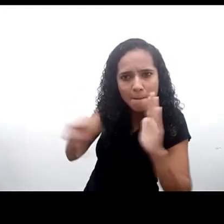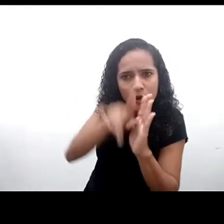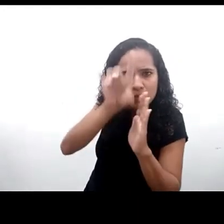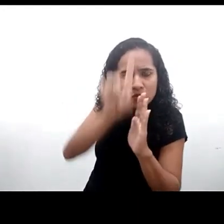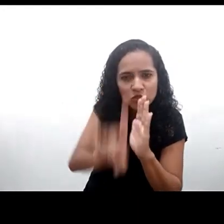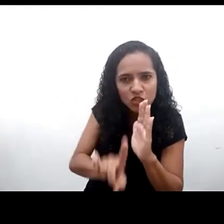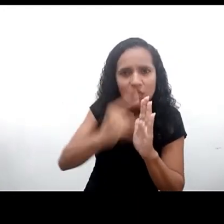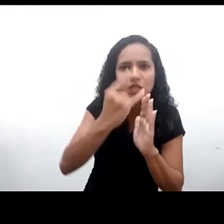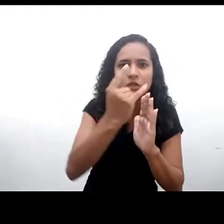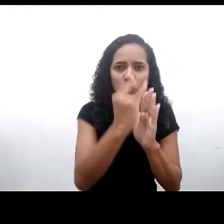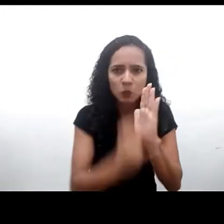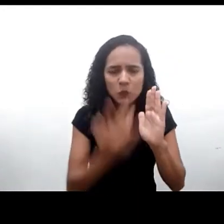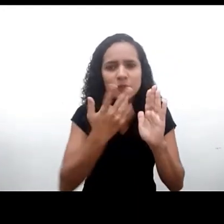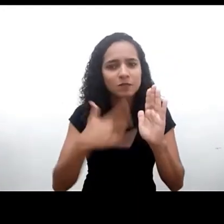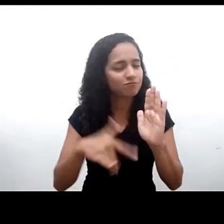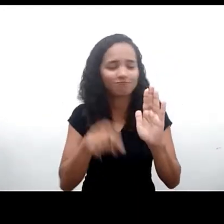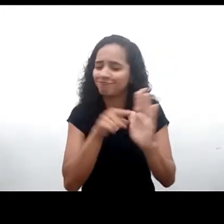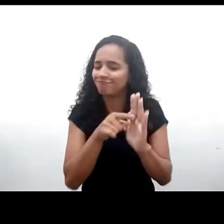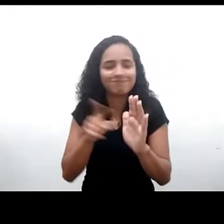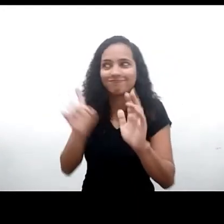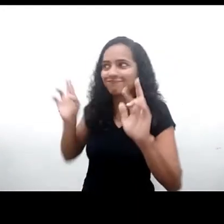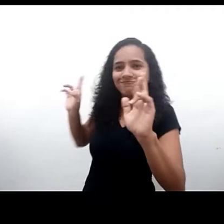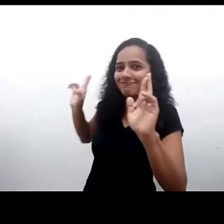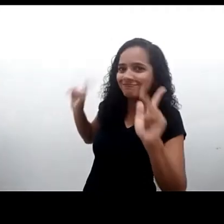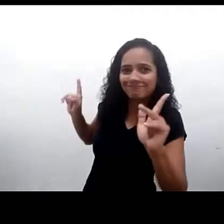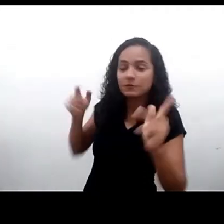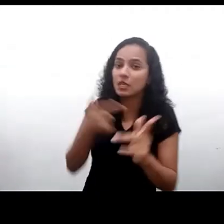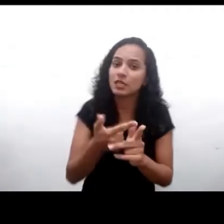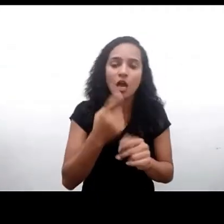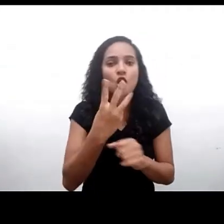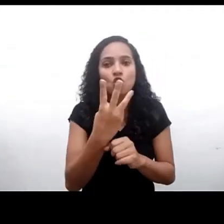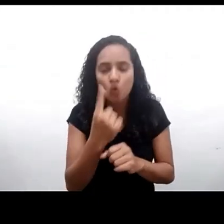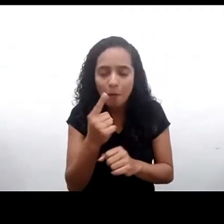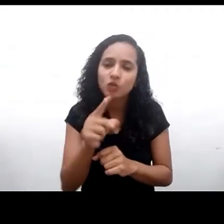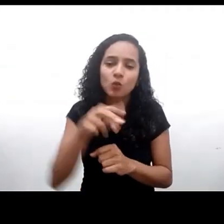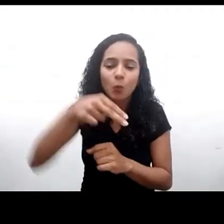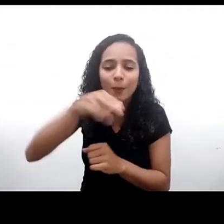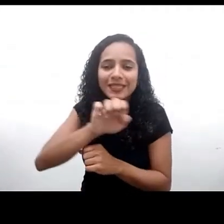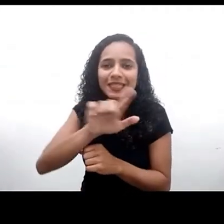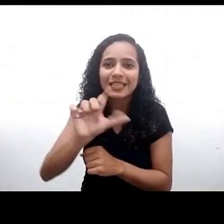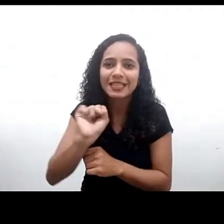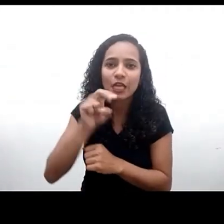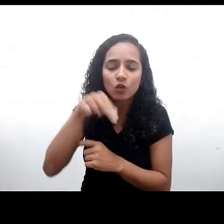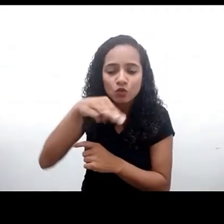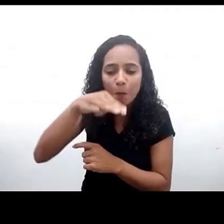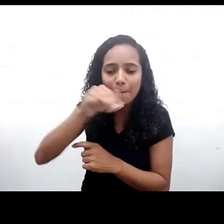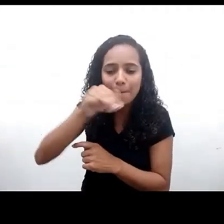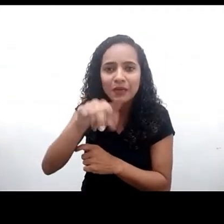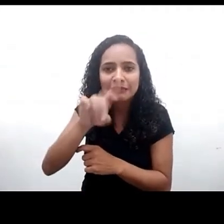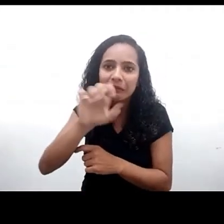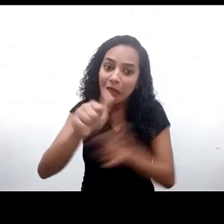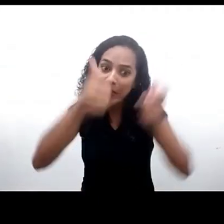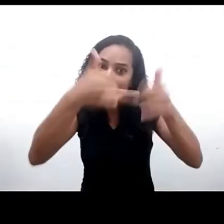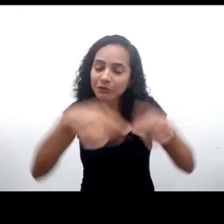Mandela, a convenção é um documento vivo e 31 anos depois, essa parte